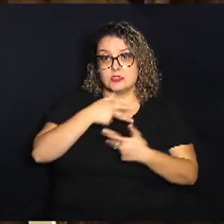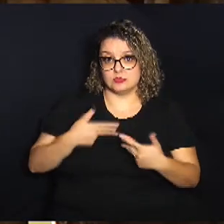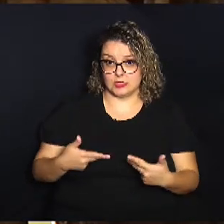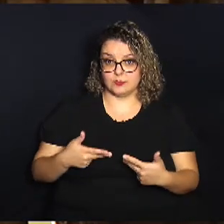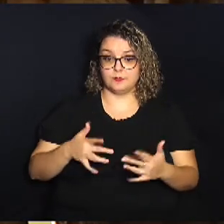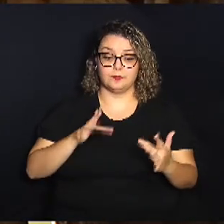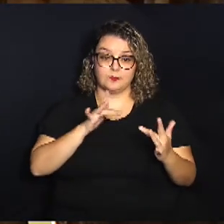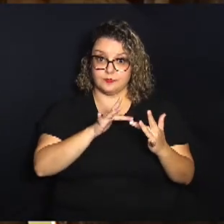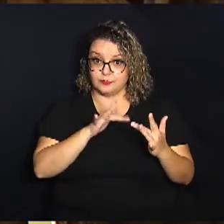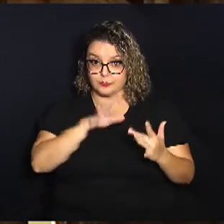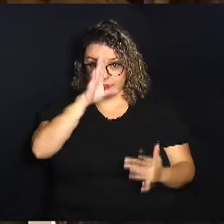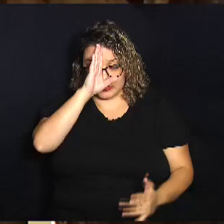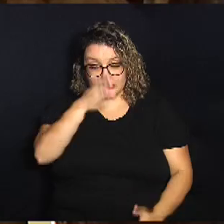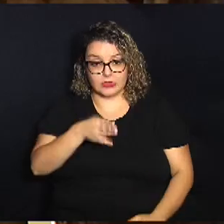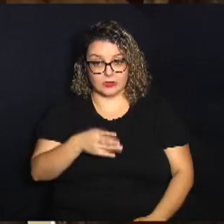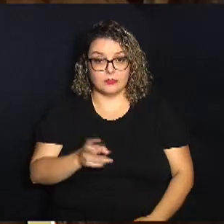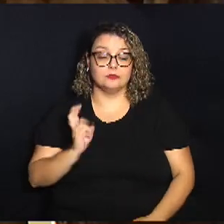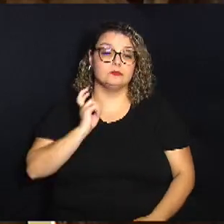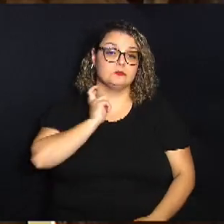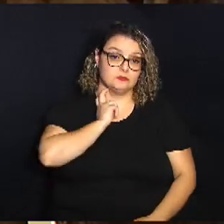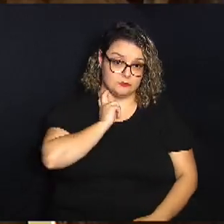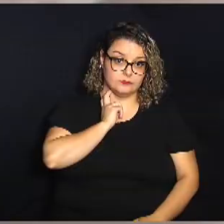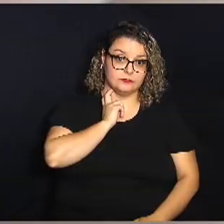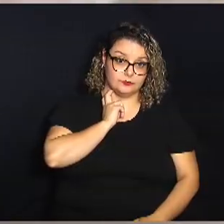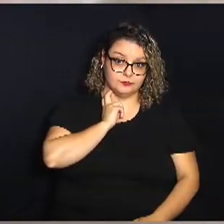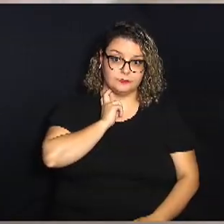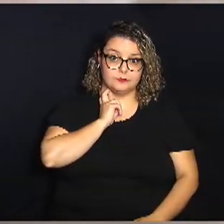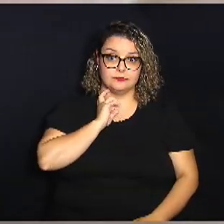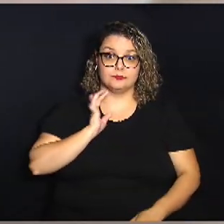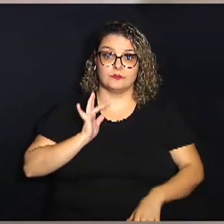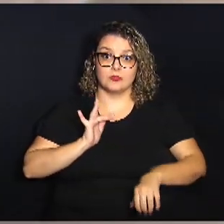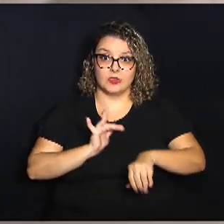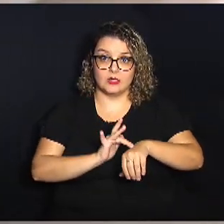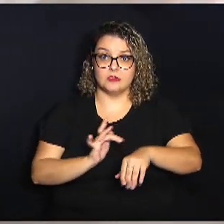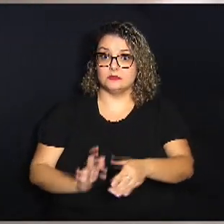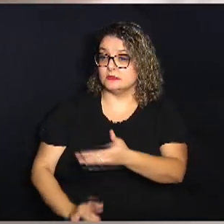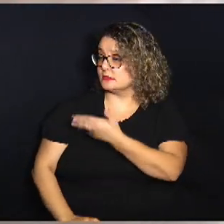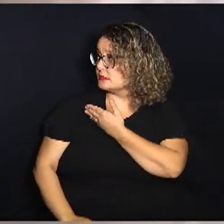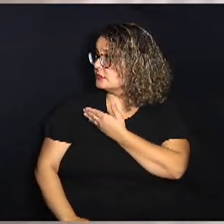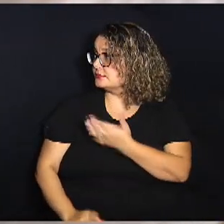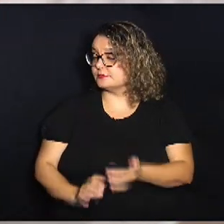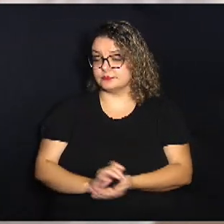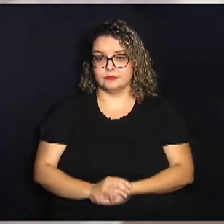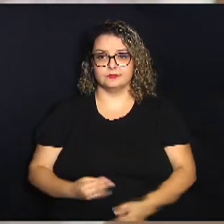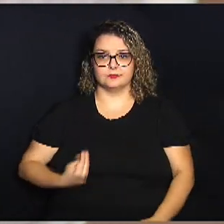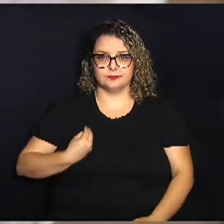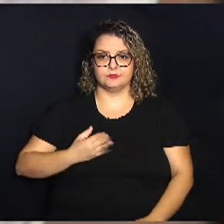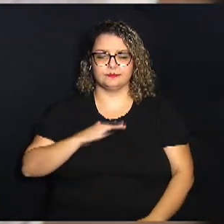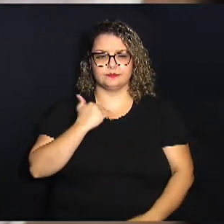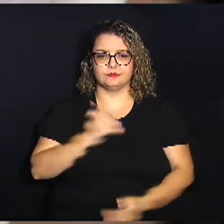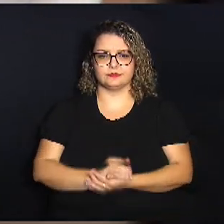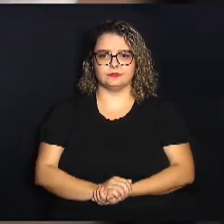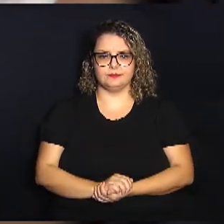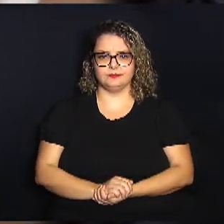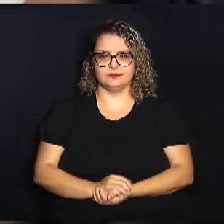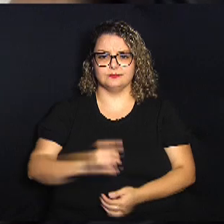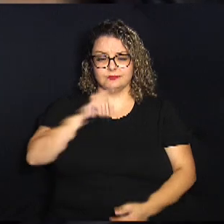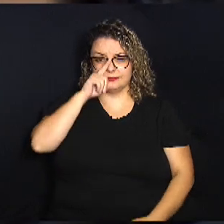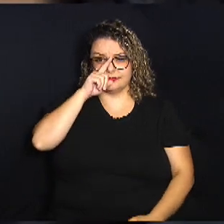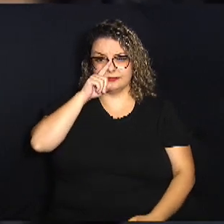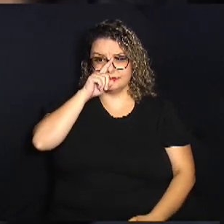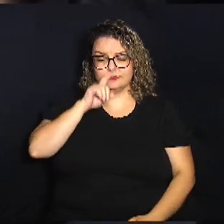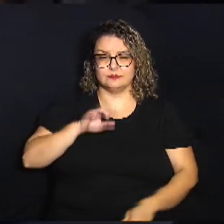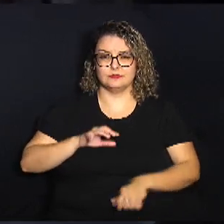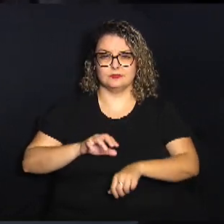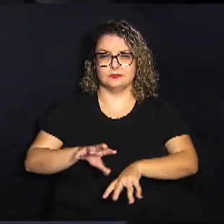contato direto com o morcego, o relar no animal, seja ele vivo ou morto, tem um risco, se ele estiver infectado